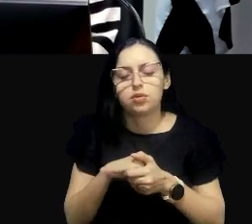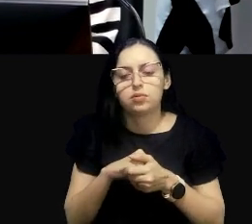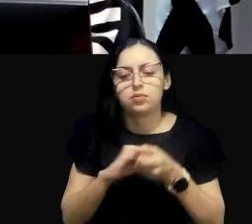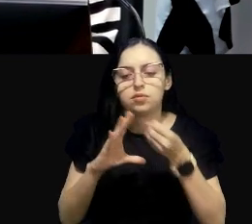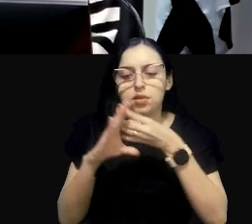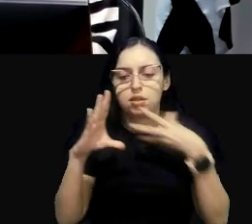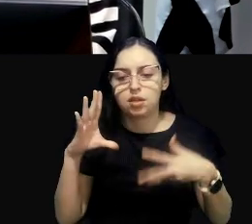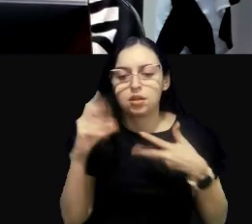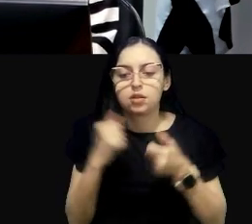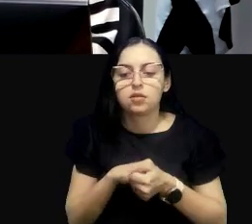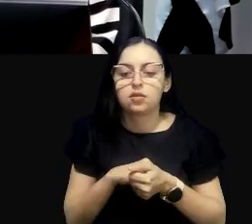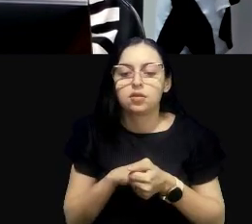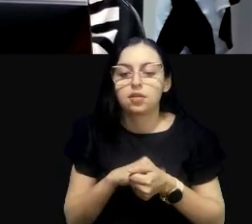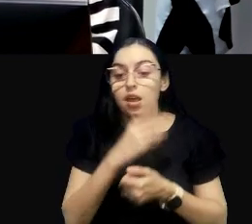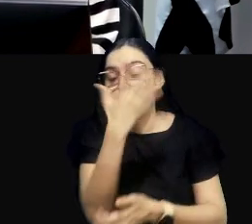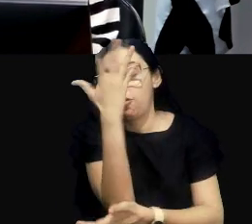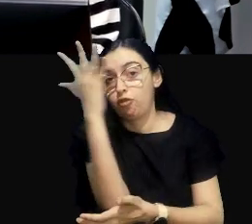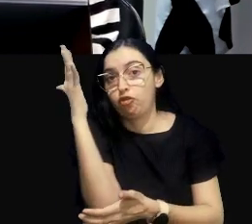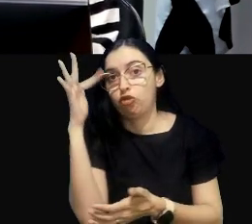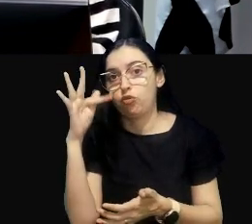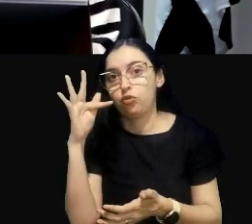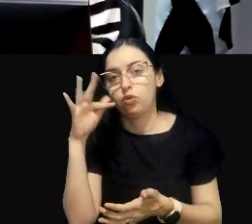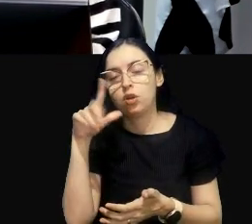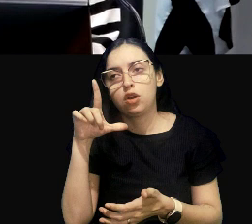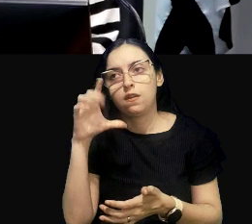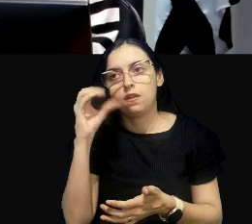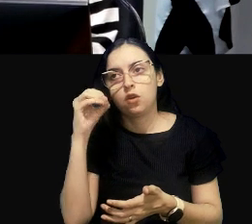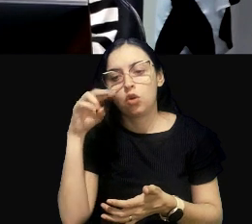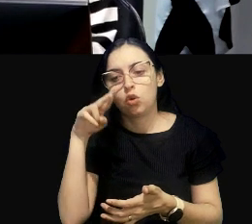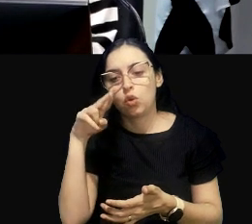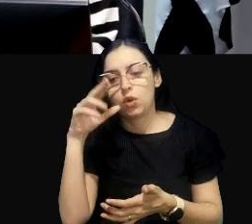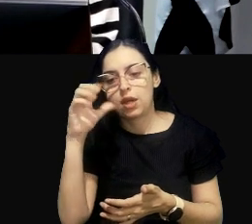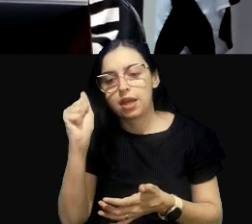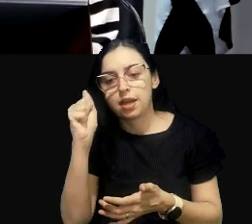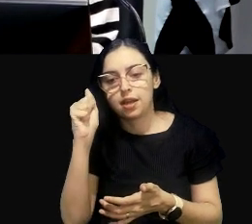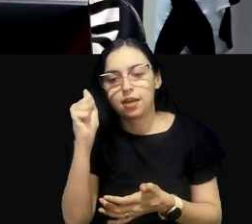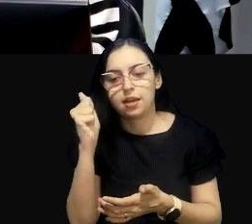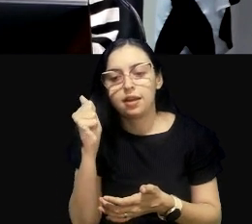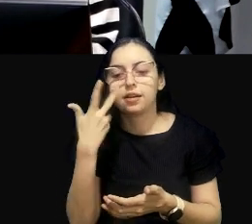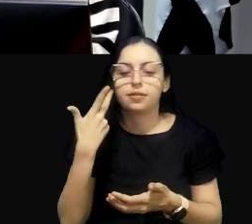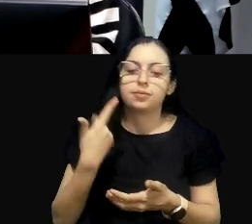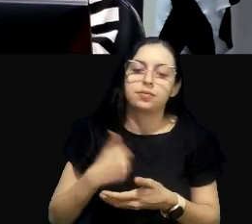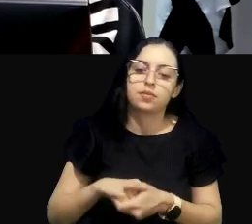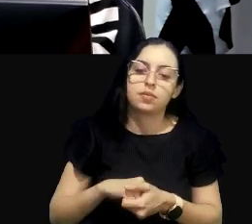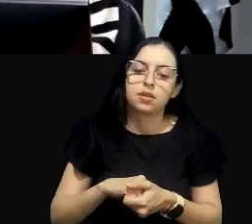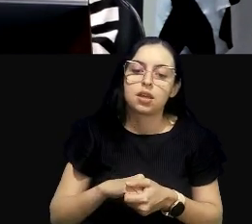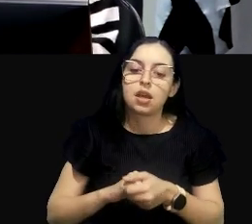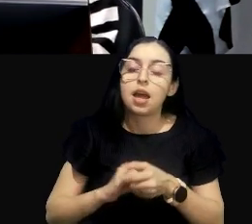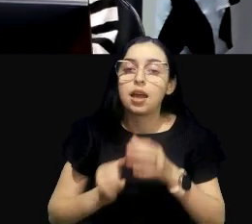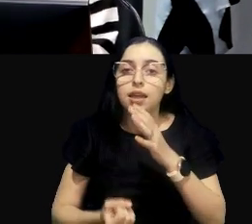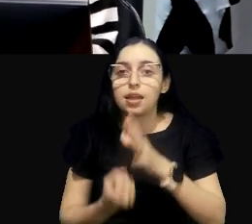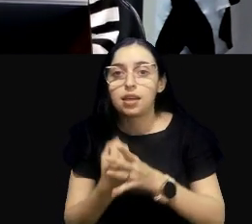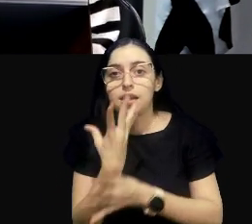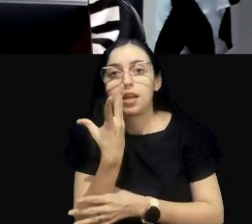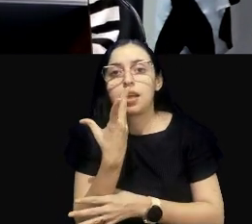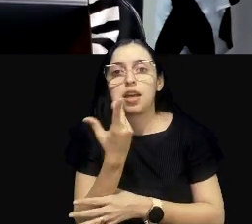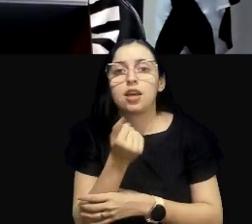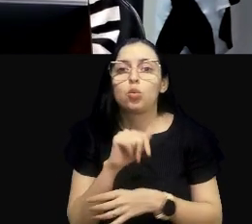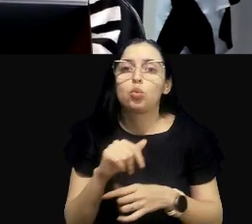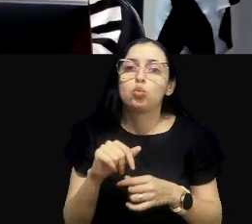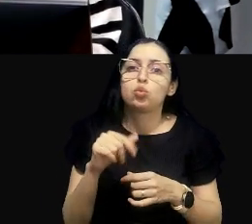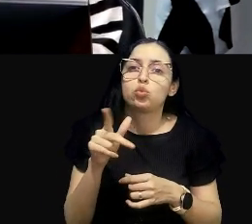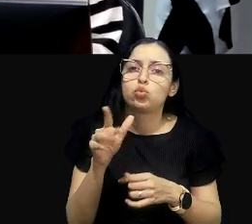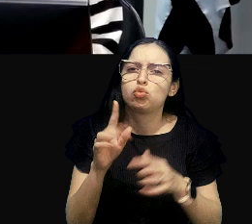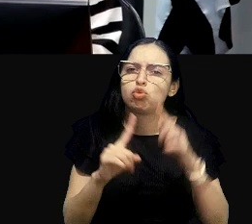considera a flora, né, composição e densidade da vegetação natural, produtividades, espécies e